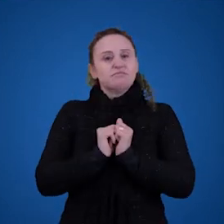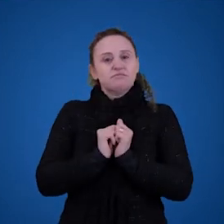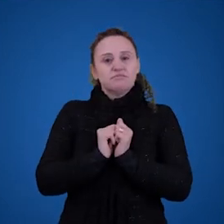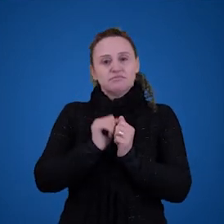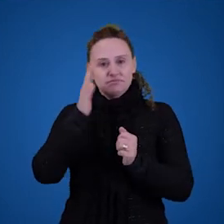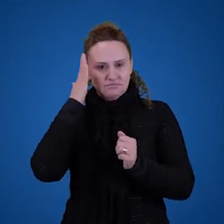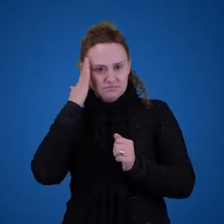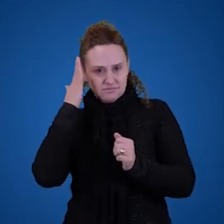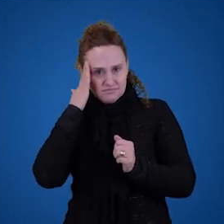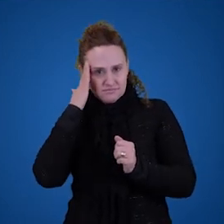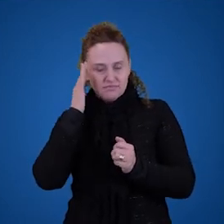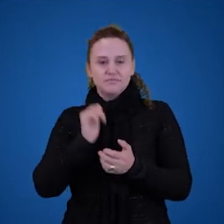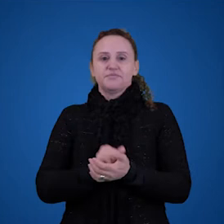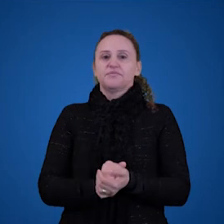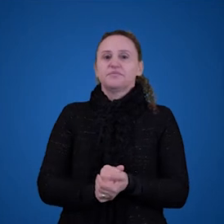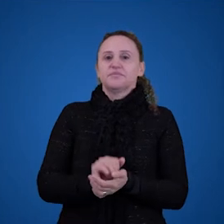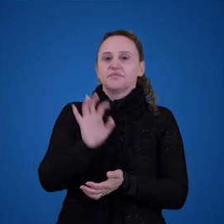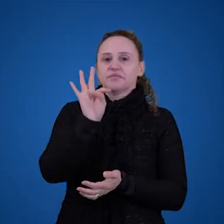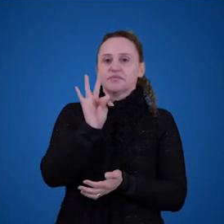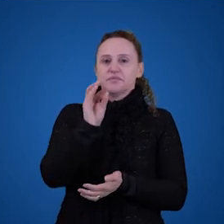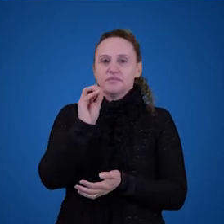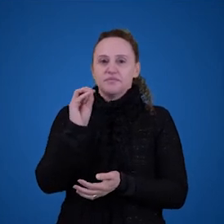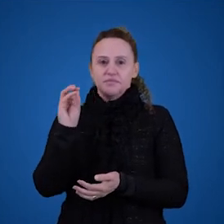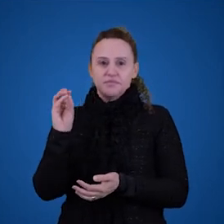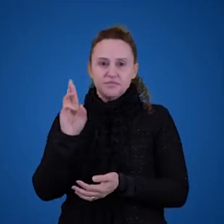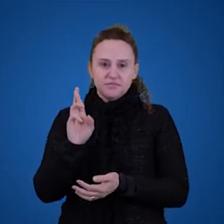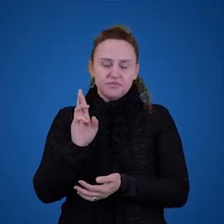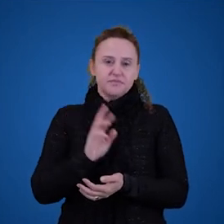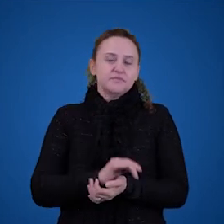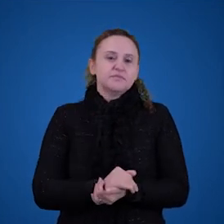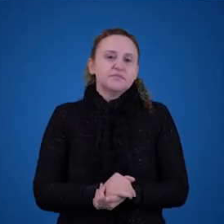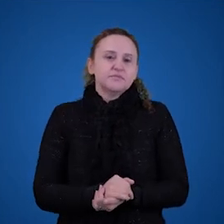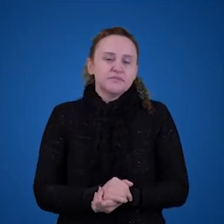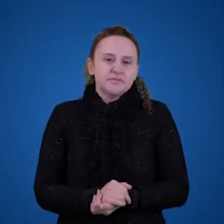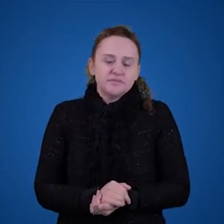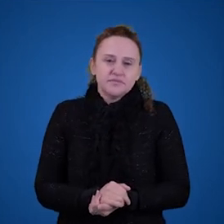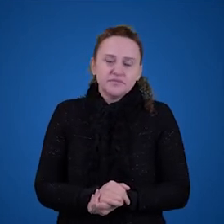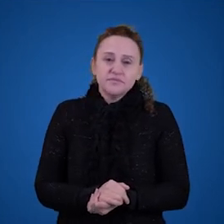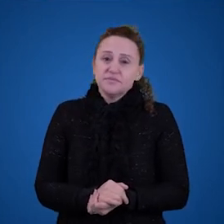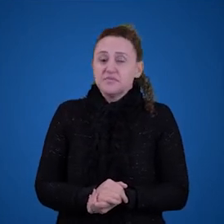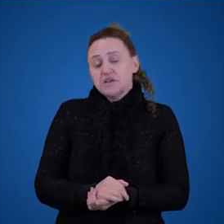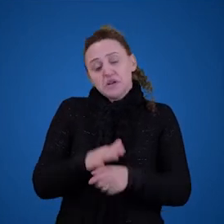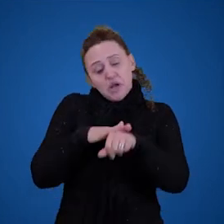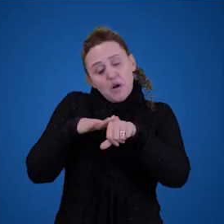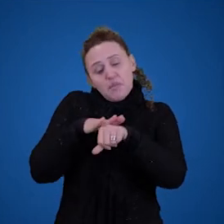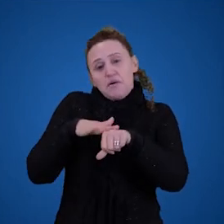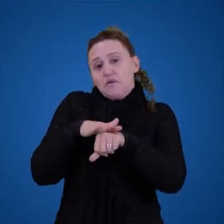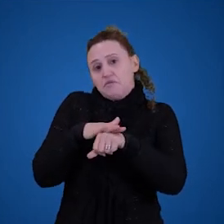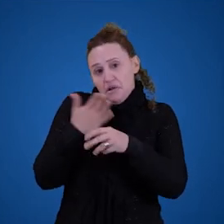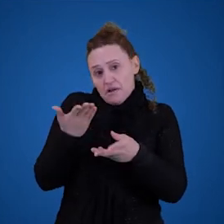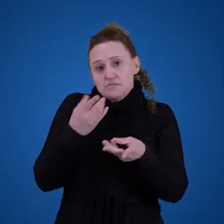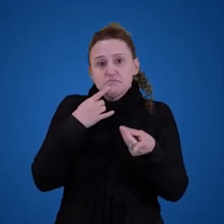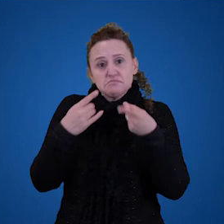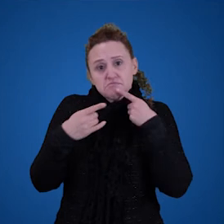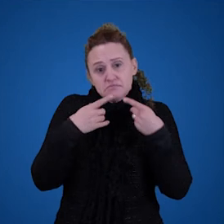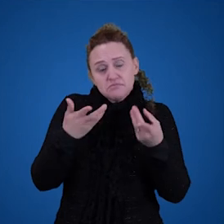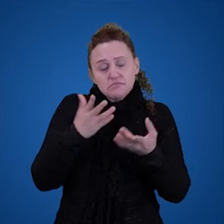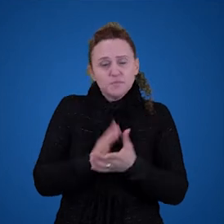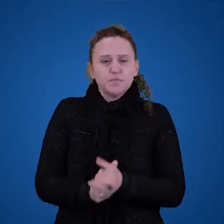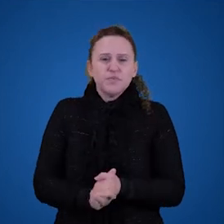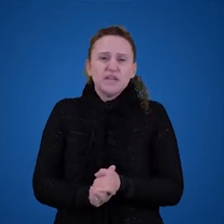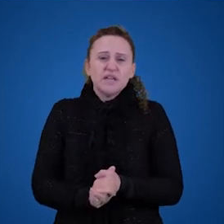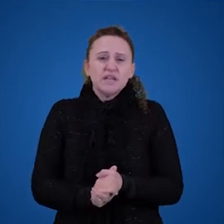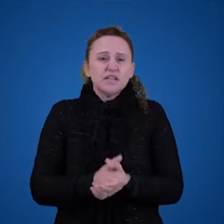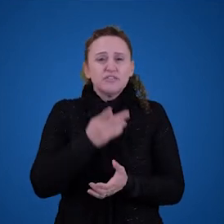Não sei se vocês discutem isso, mas é uma conversa de nerd que eu discutiria. Então, eu estou falando sobre o personagem Thor, sobre o